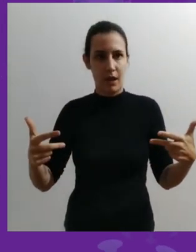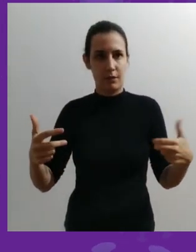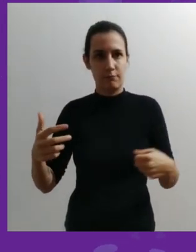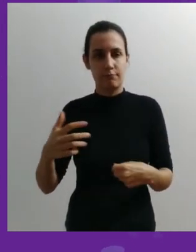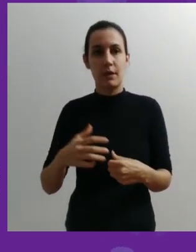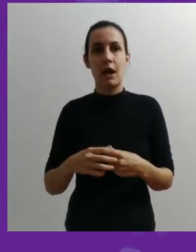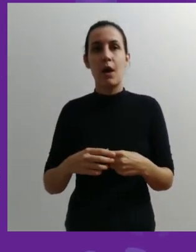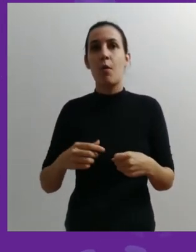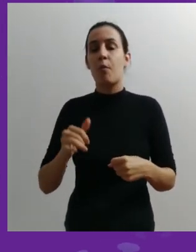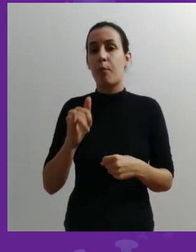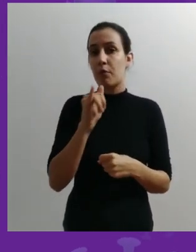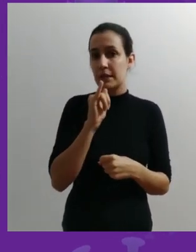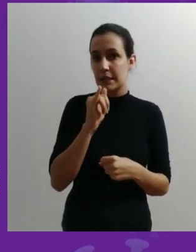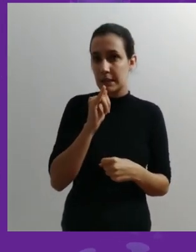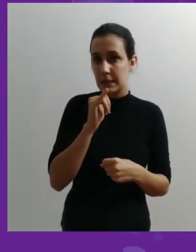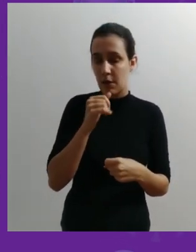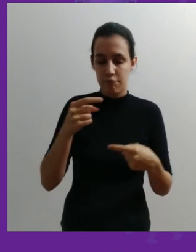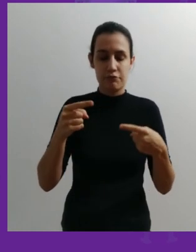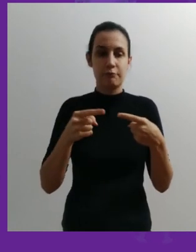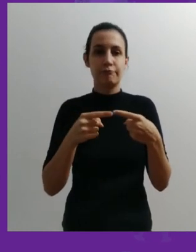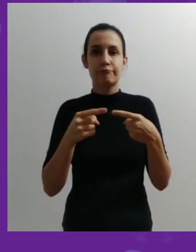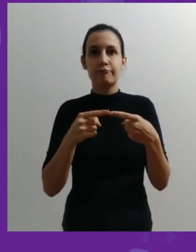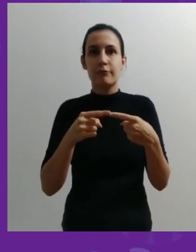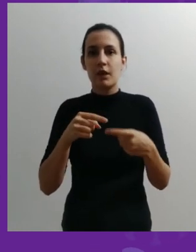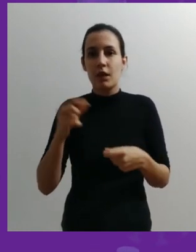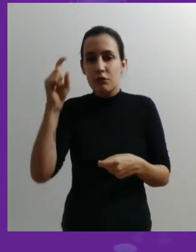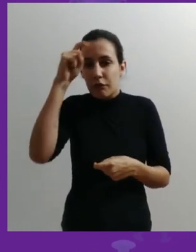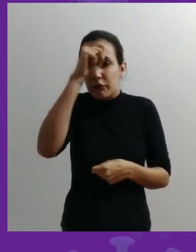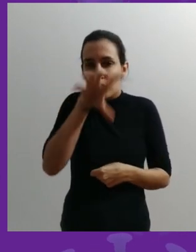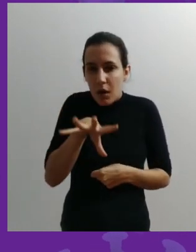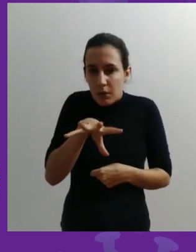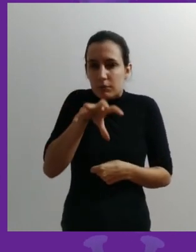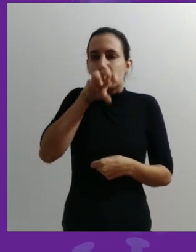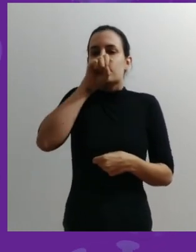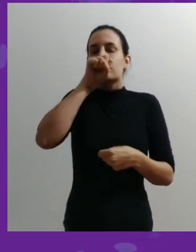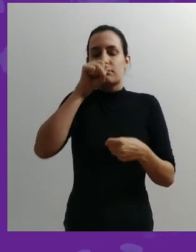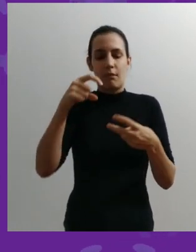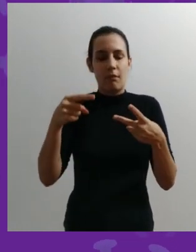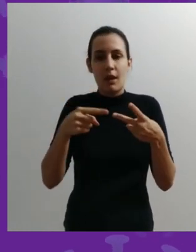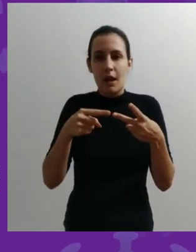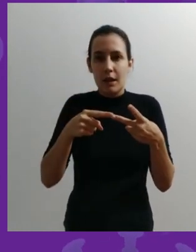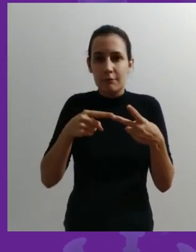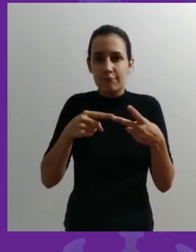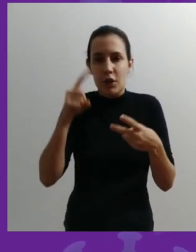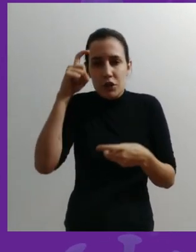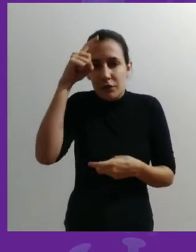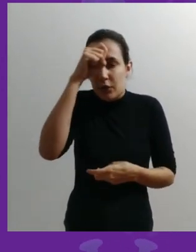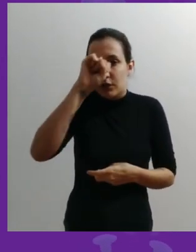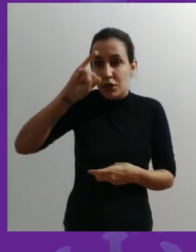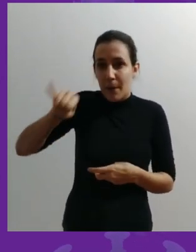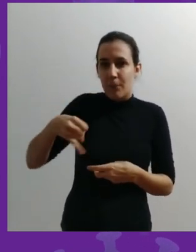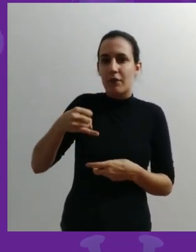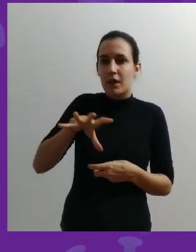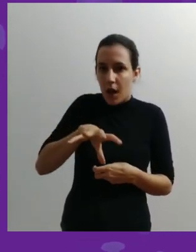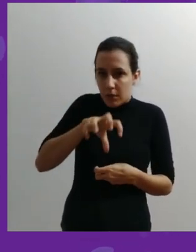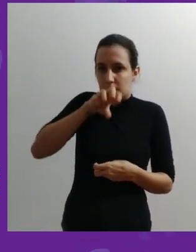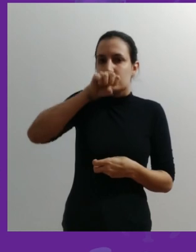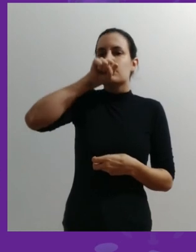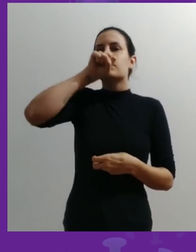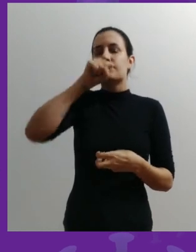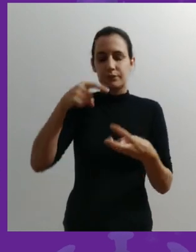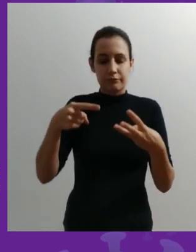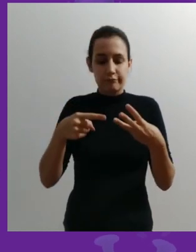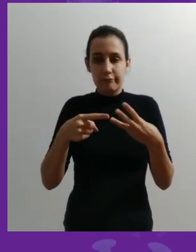Ela pode causar dificuldade de captação do oxigênio, dificuldade de aproveitamento do oxigênio captado,